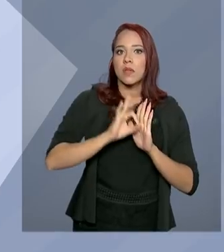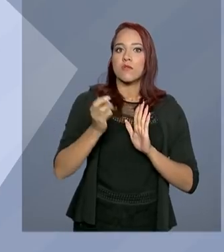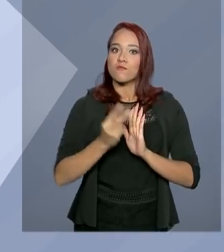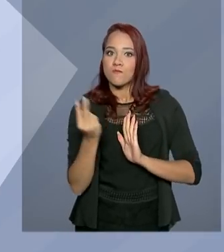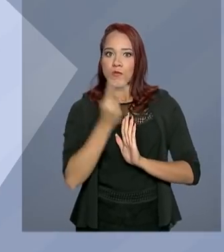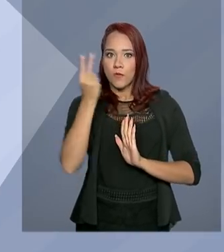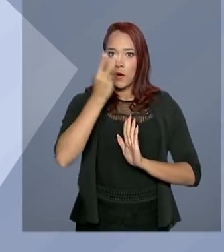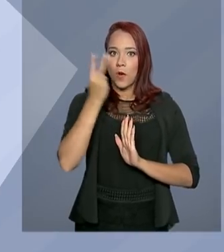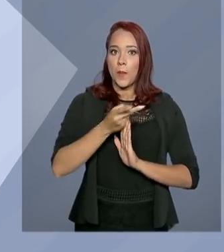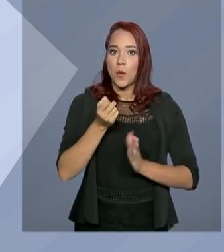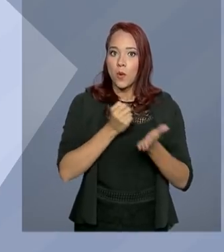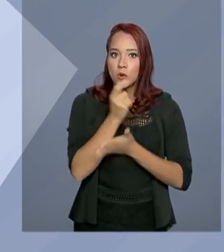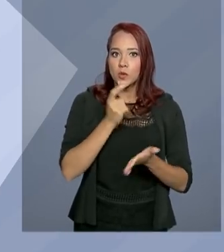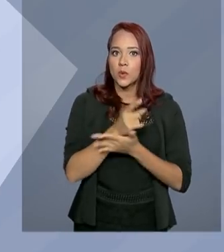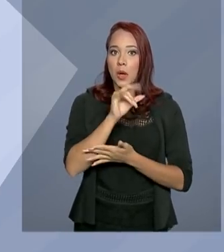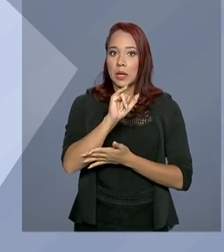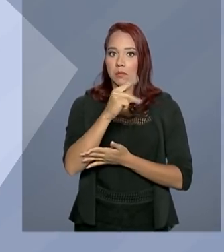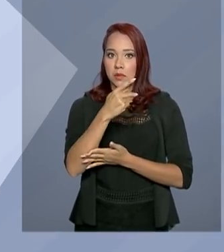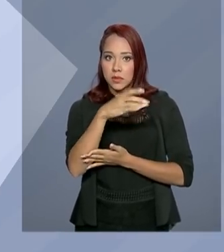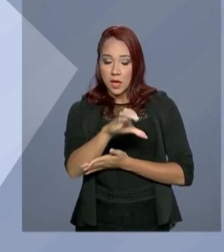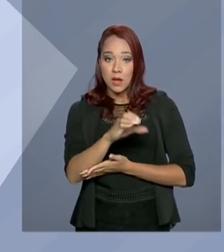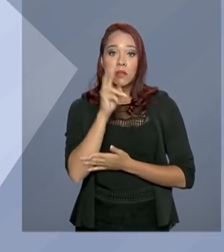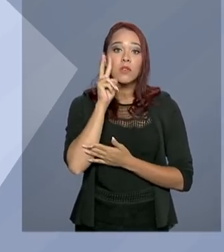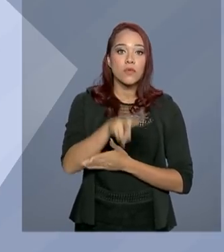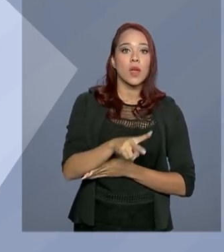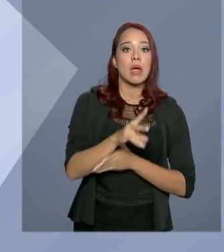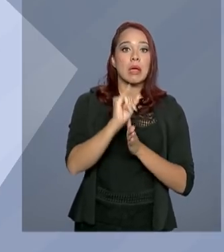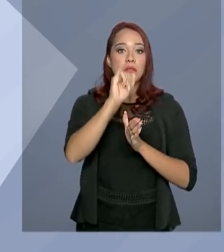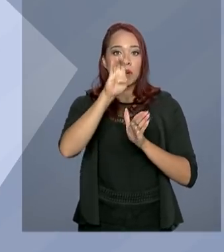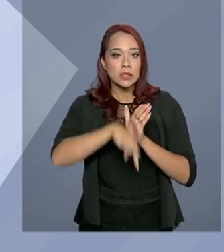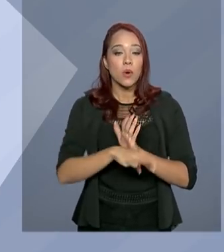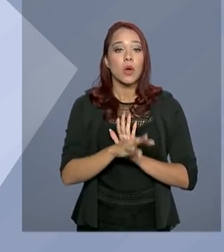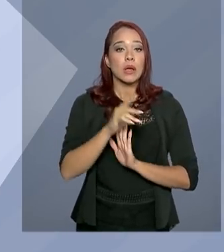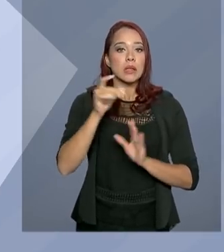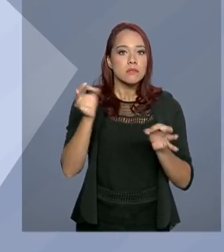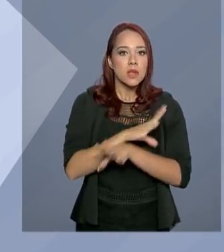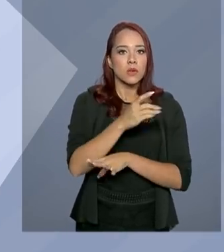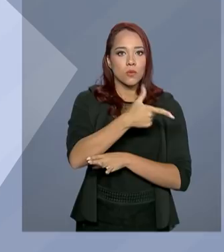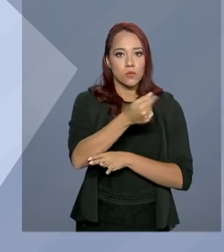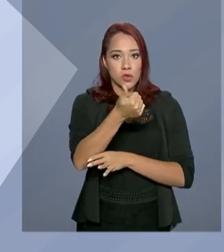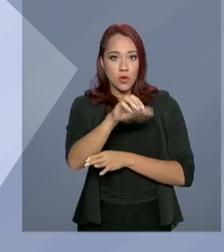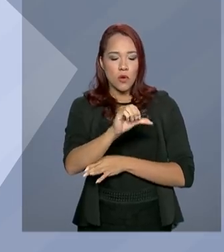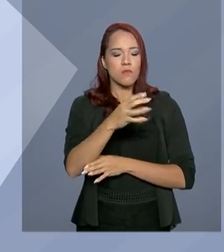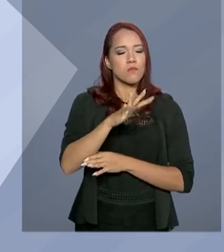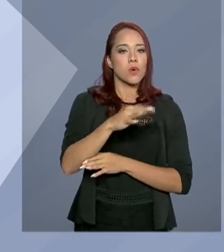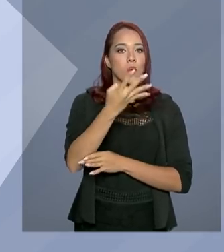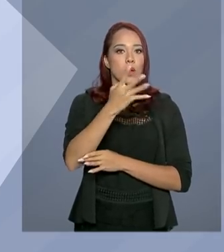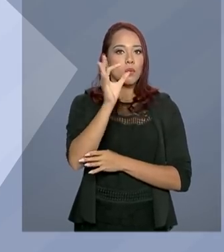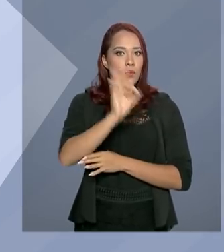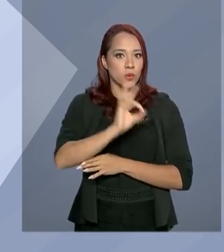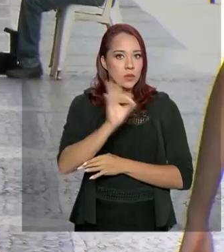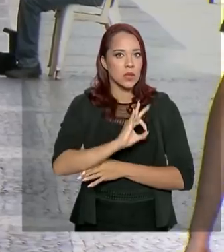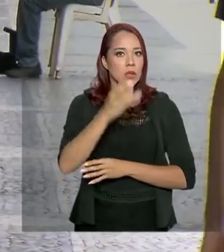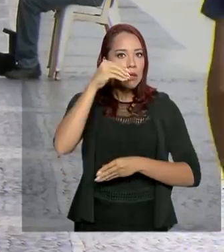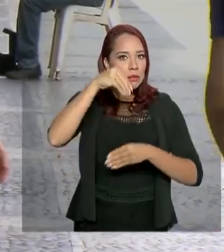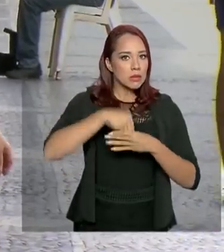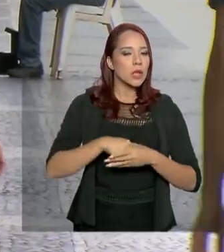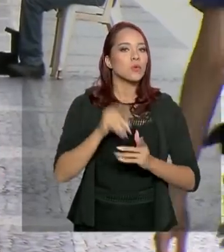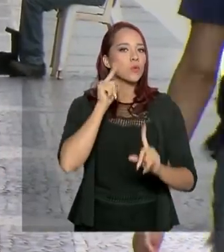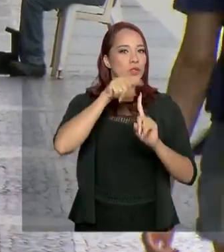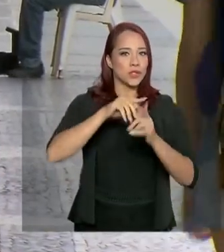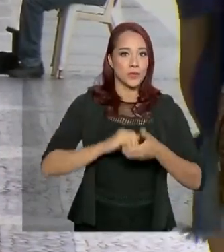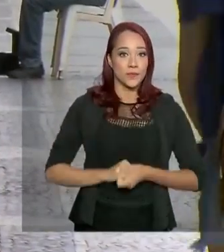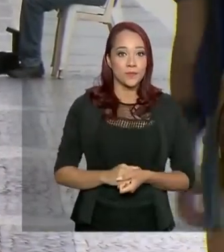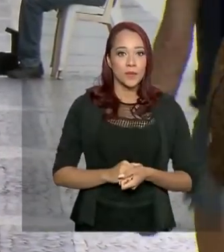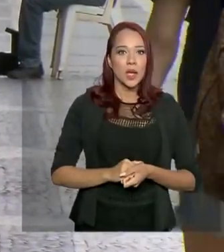amplo, IPCA, que mede a inflação, encerre 2019 em 4%, dentro da meta. A imagem